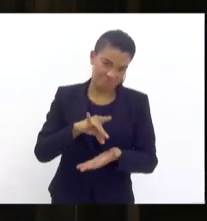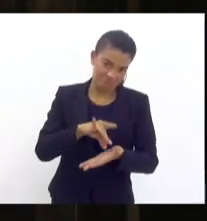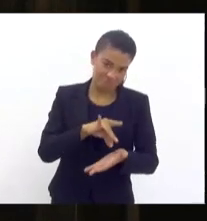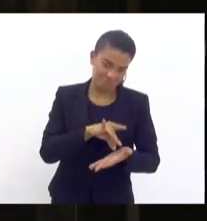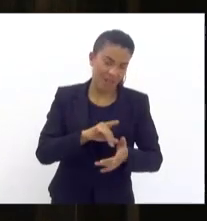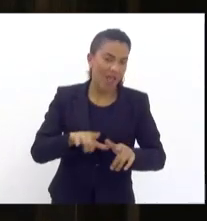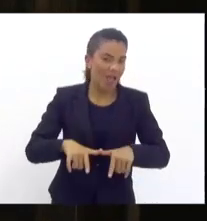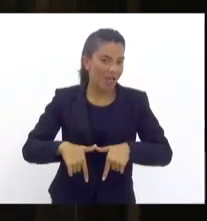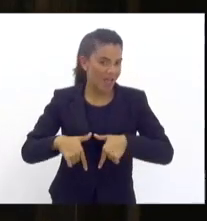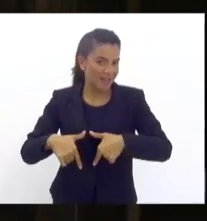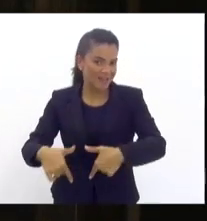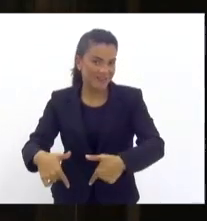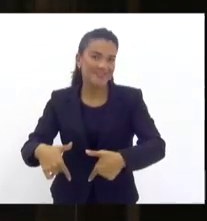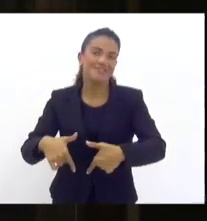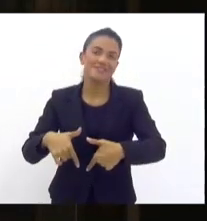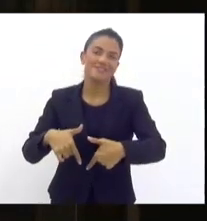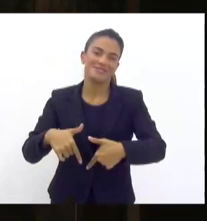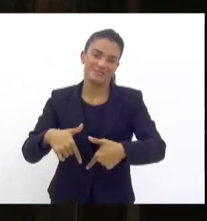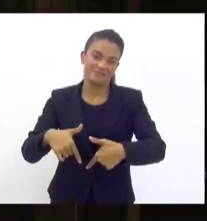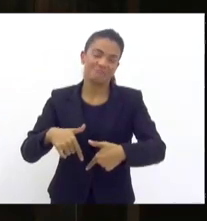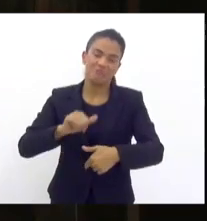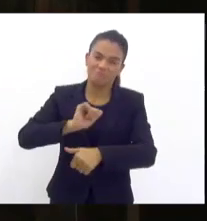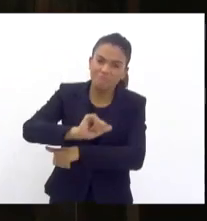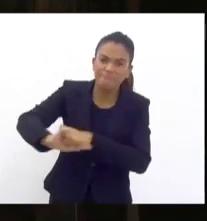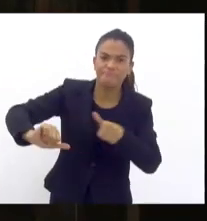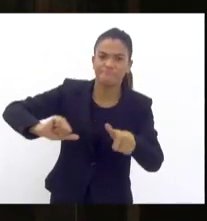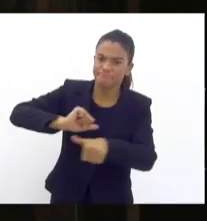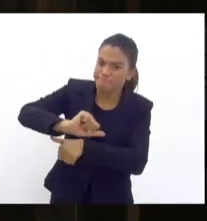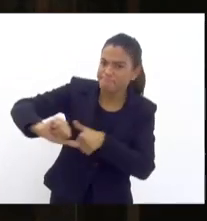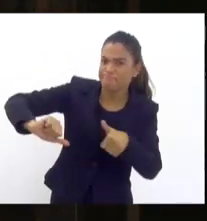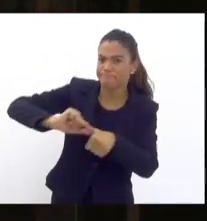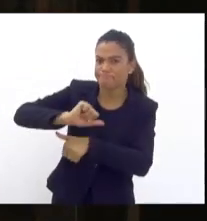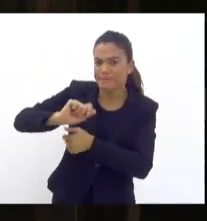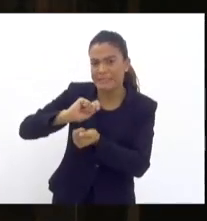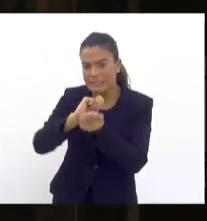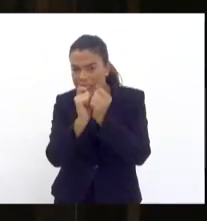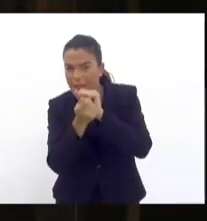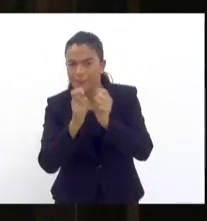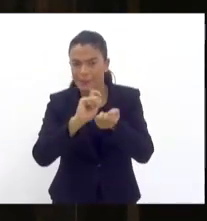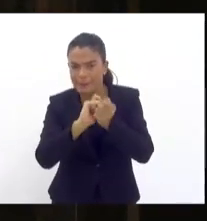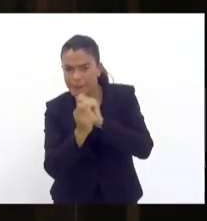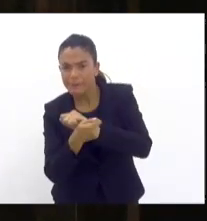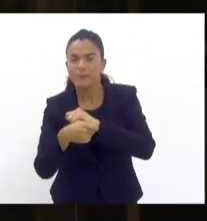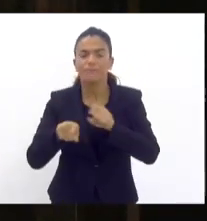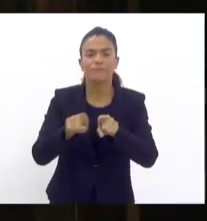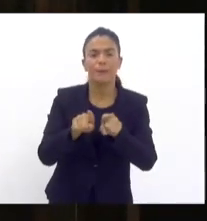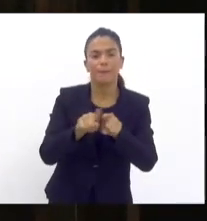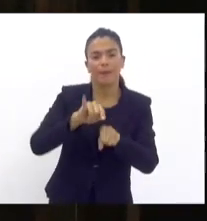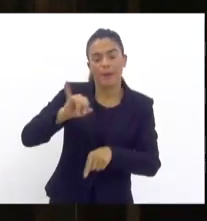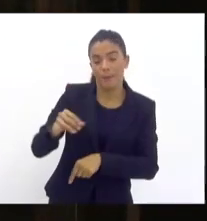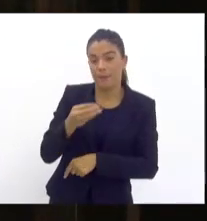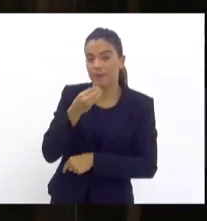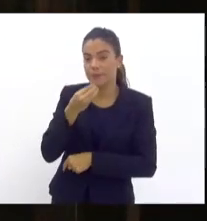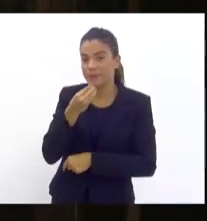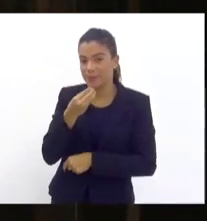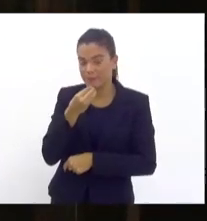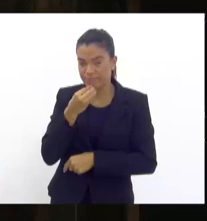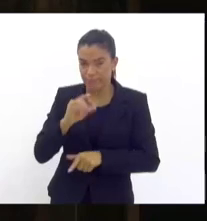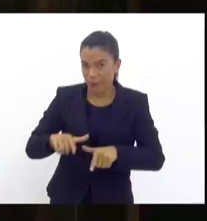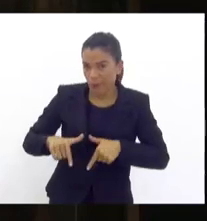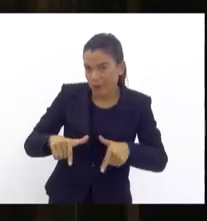atuam toda hora se reinventando, vendo oportunidade nessa atuação da polícia